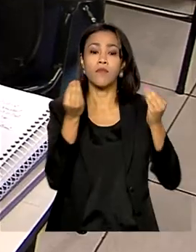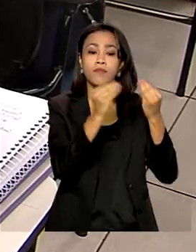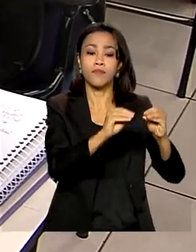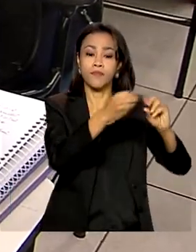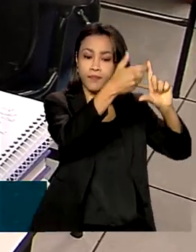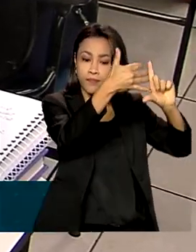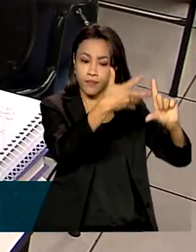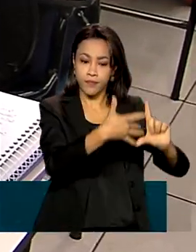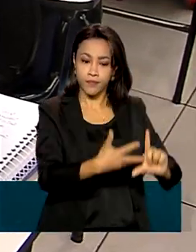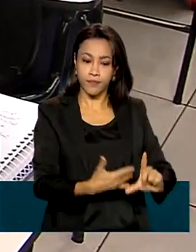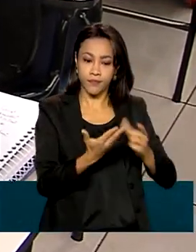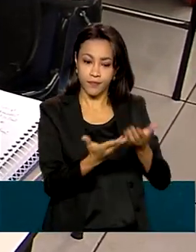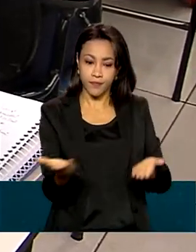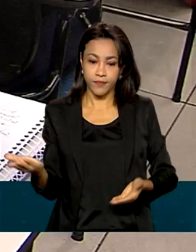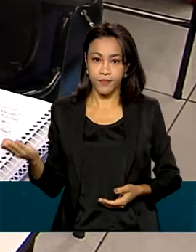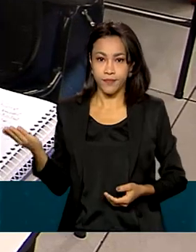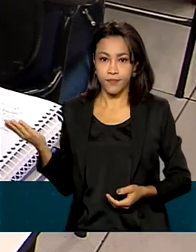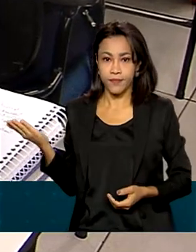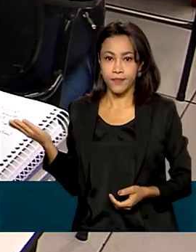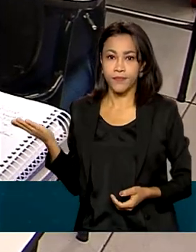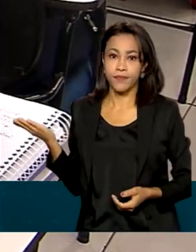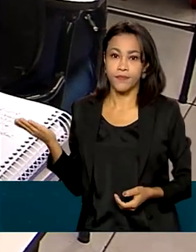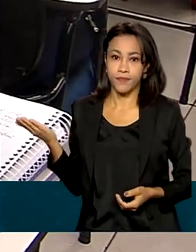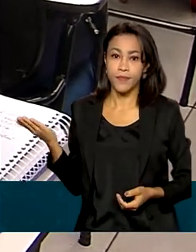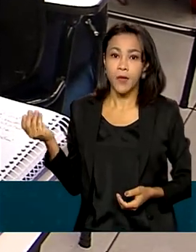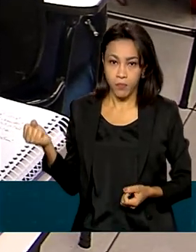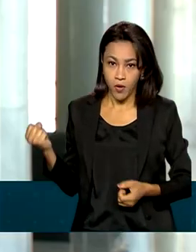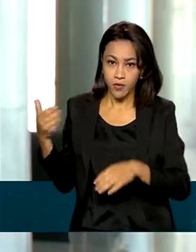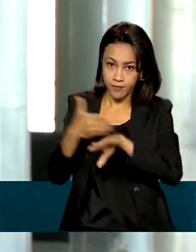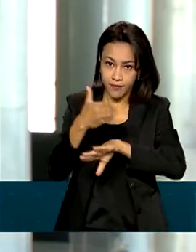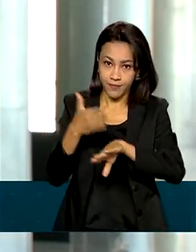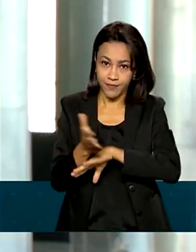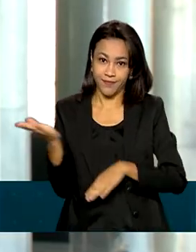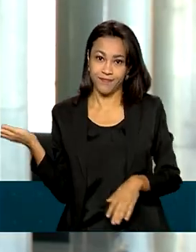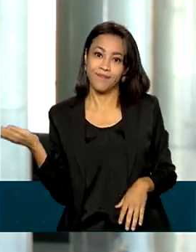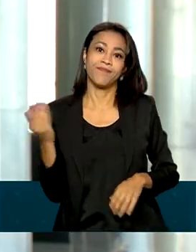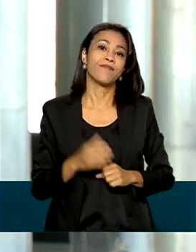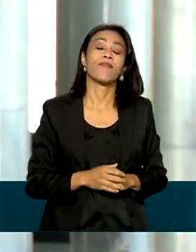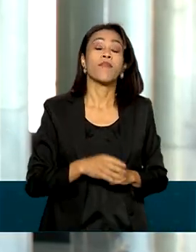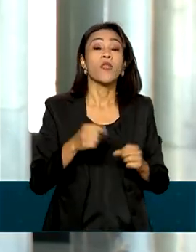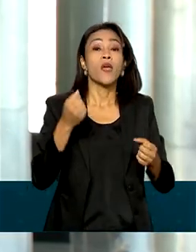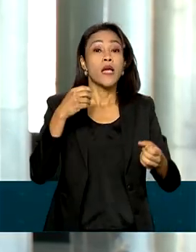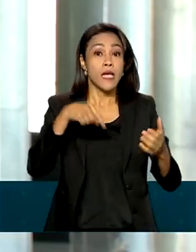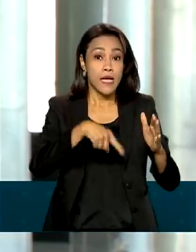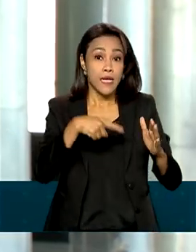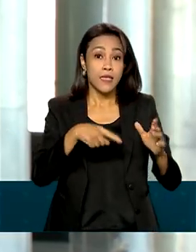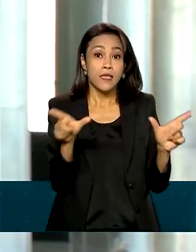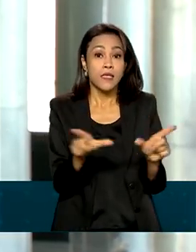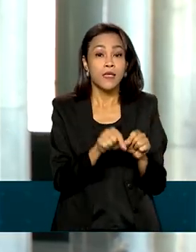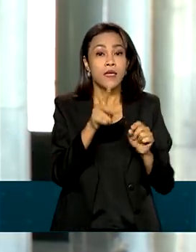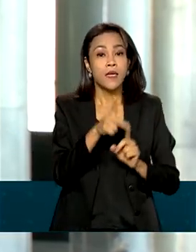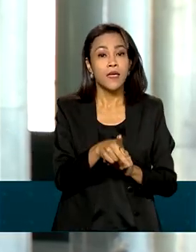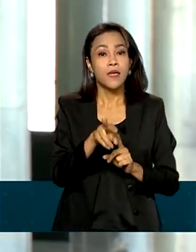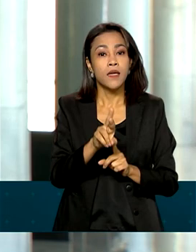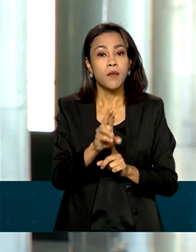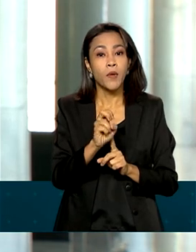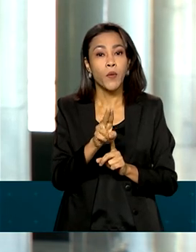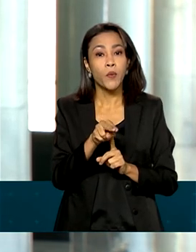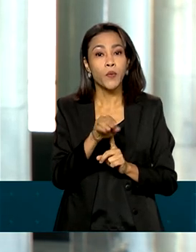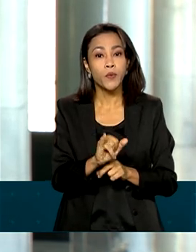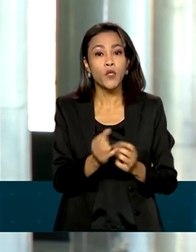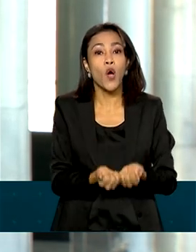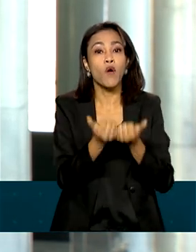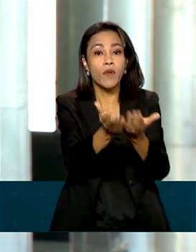acessounico.mec.gov.br. O programa Universidade para Todos, ele oferece bolsas